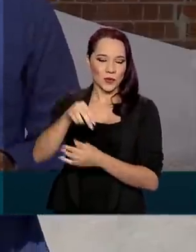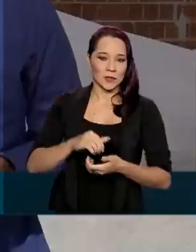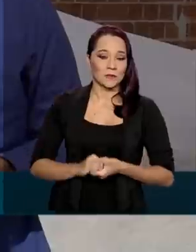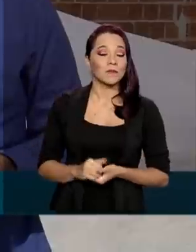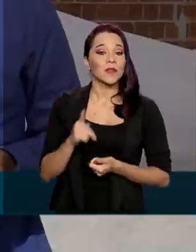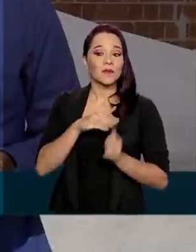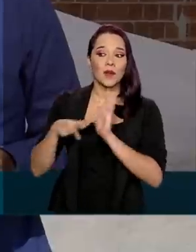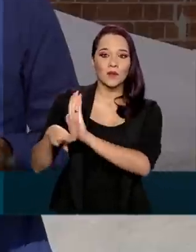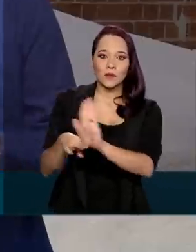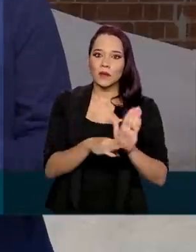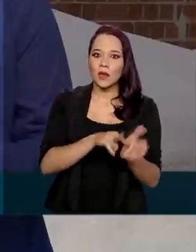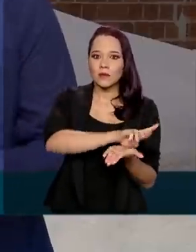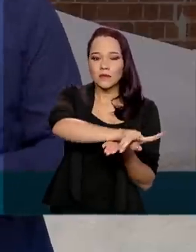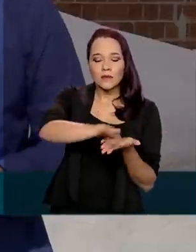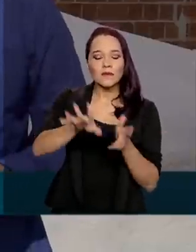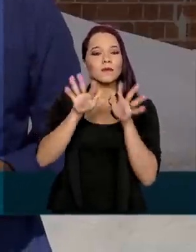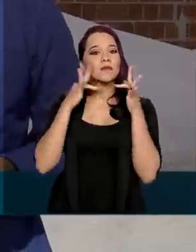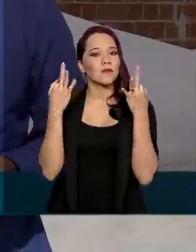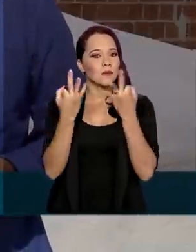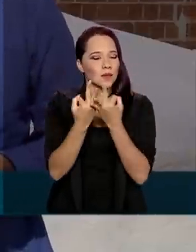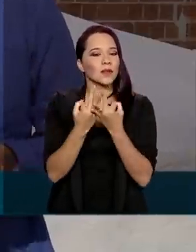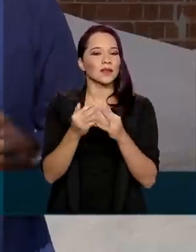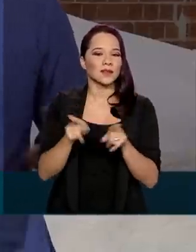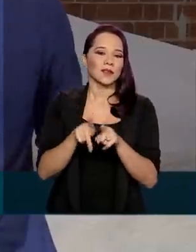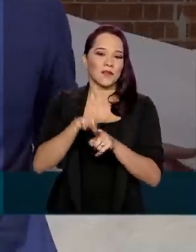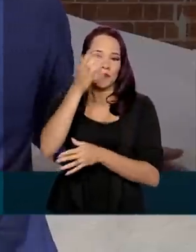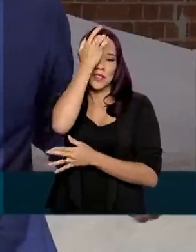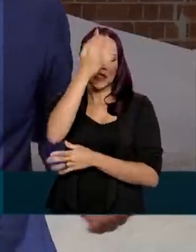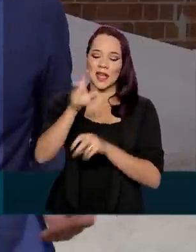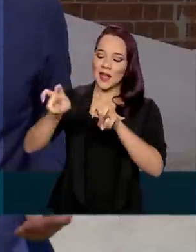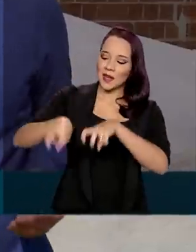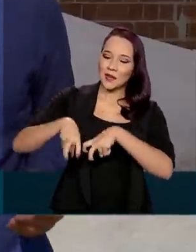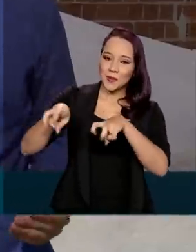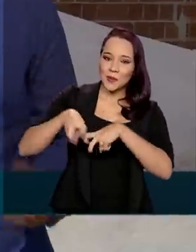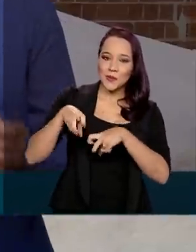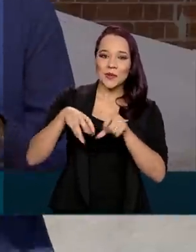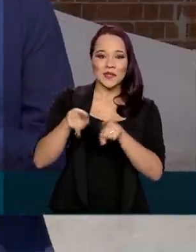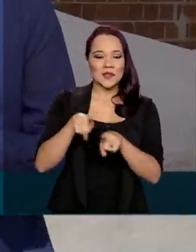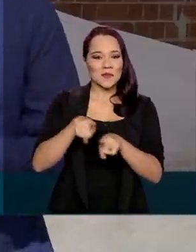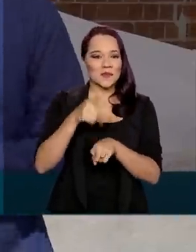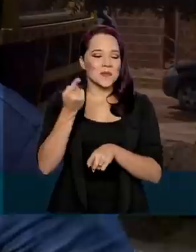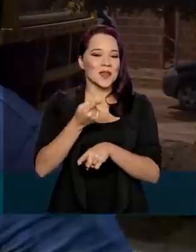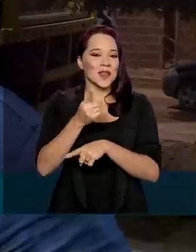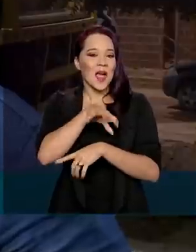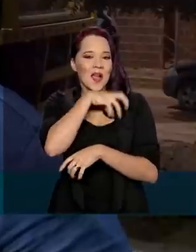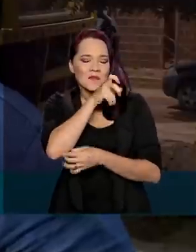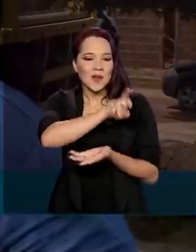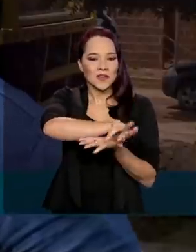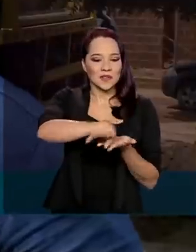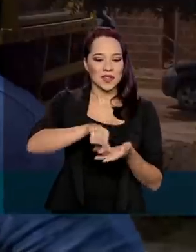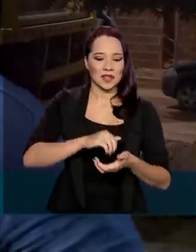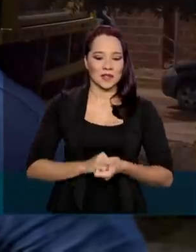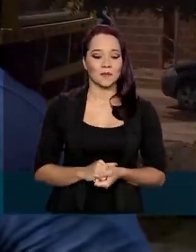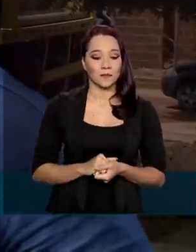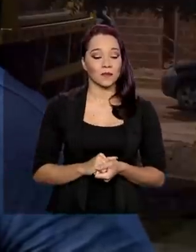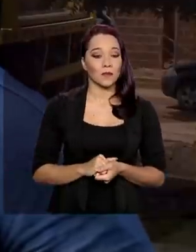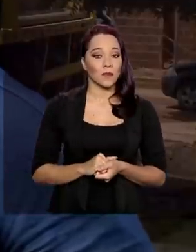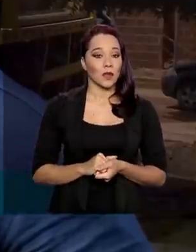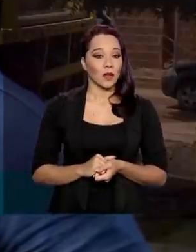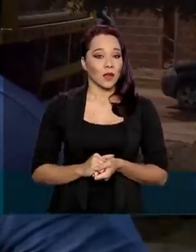beneficiar centenas de famílias, irá facilitar a agricultura e a criação de animais. A vazão estimada dele,